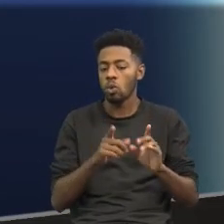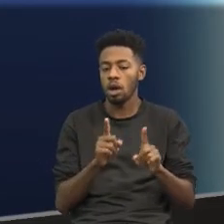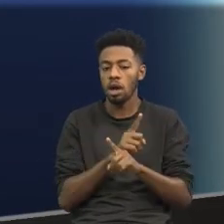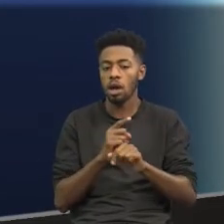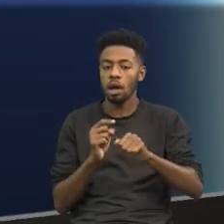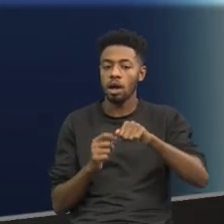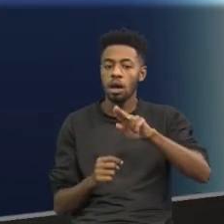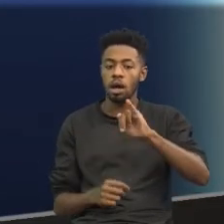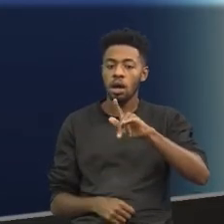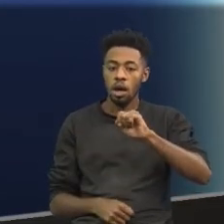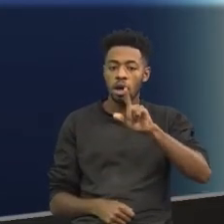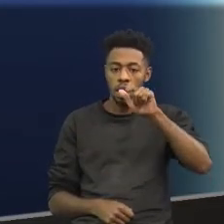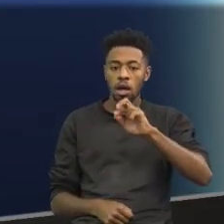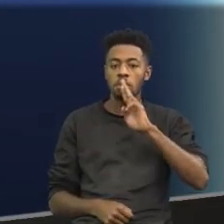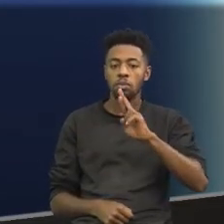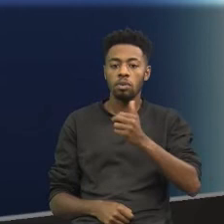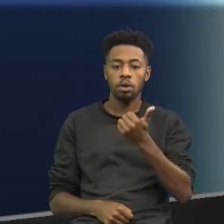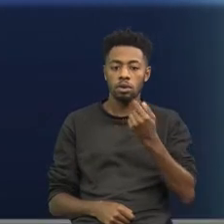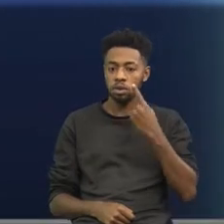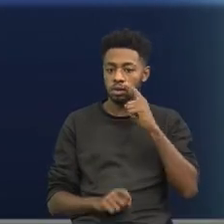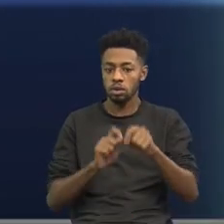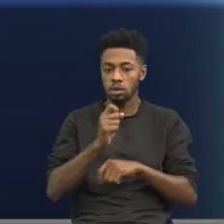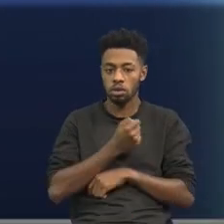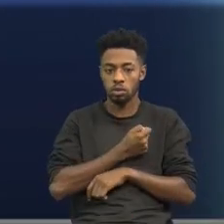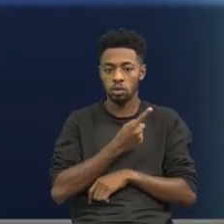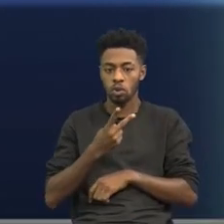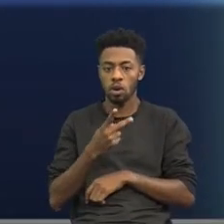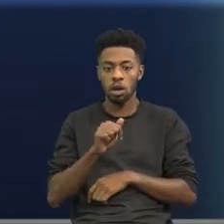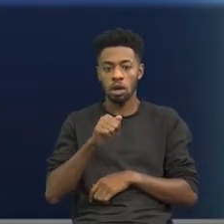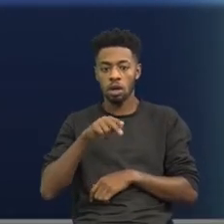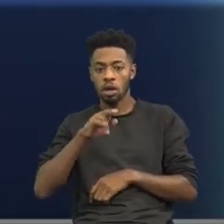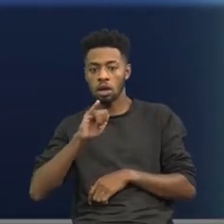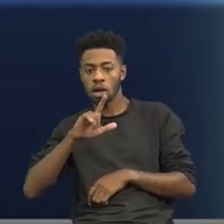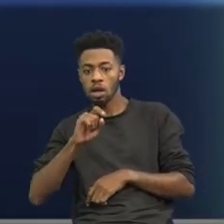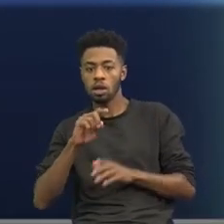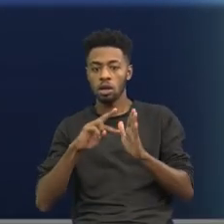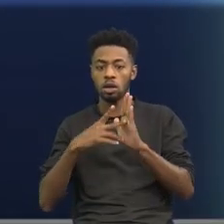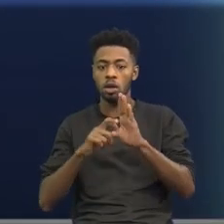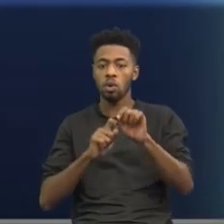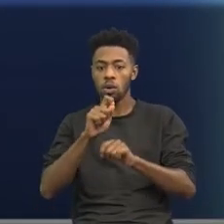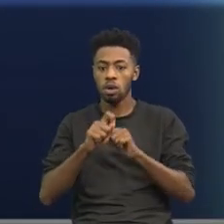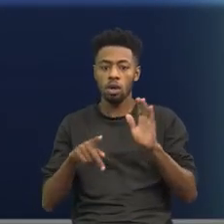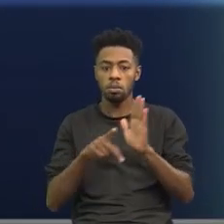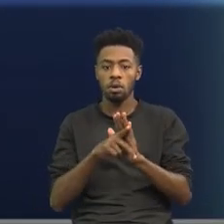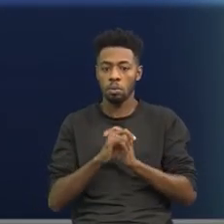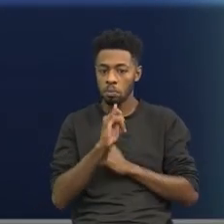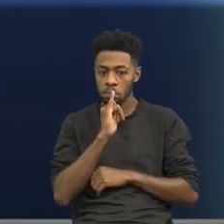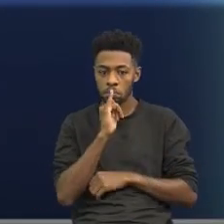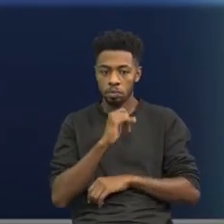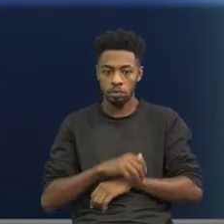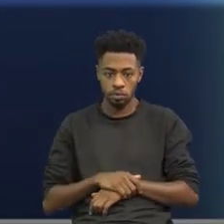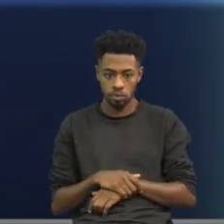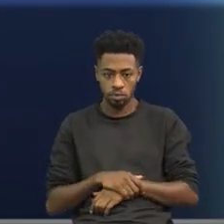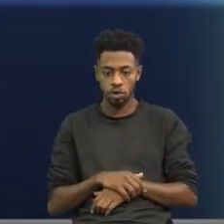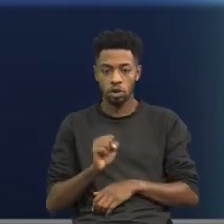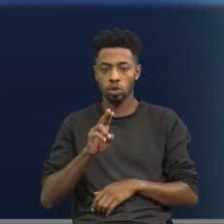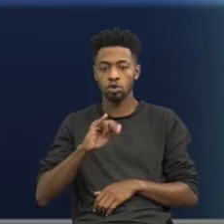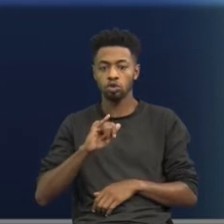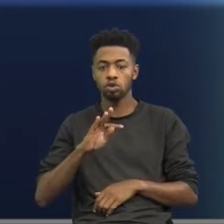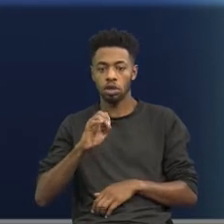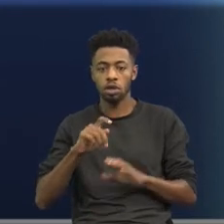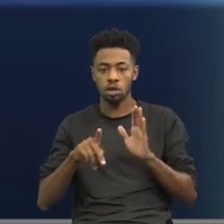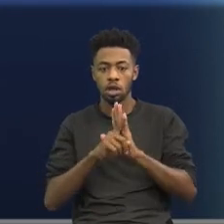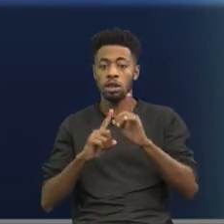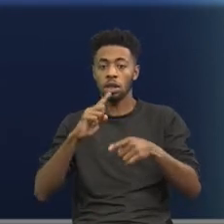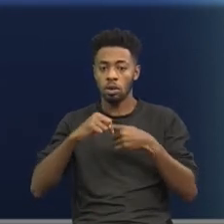aquilo responde para a gente a questão número 12. Porque o aquilo vai ser justamente o sujeito que